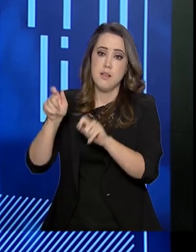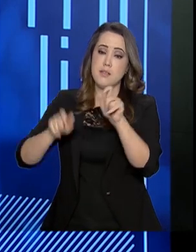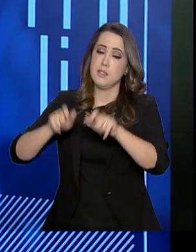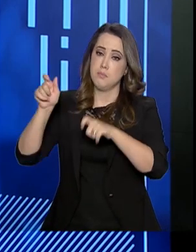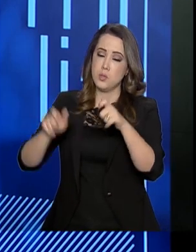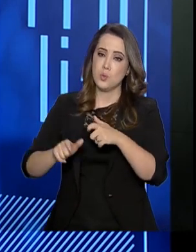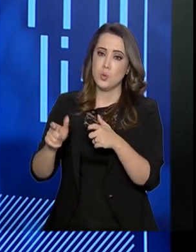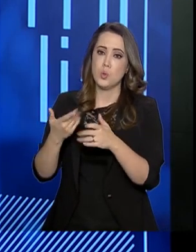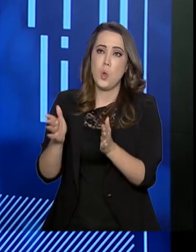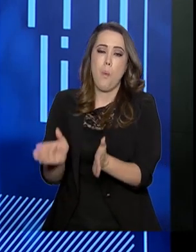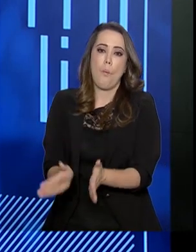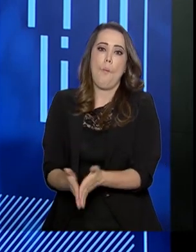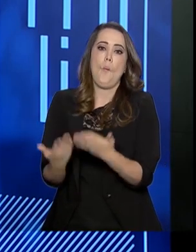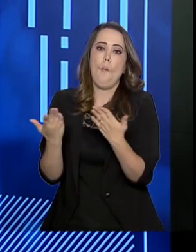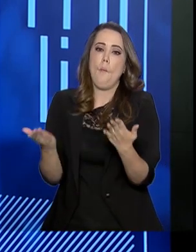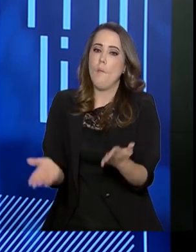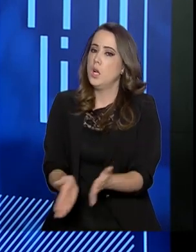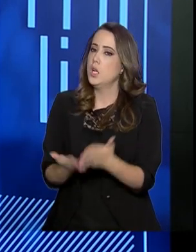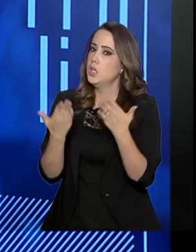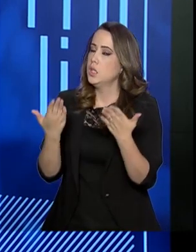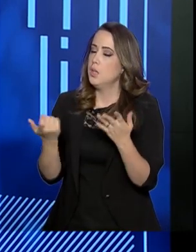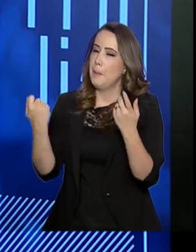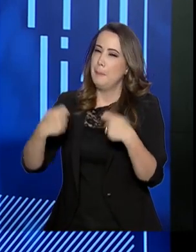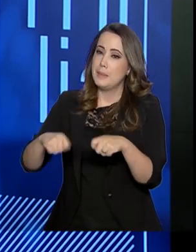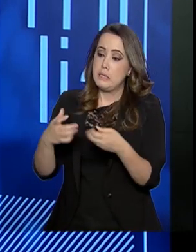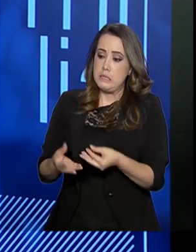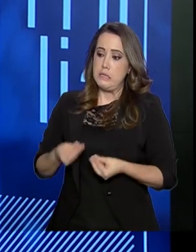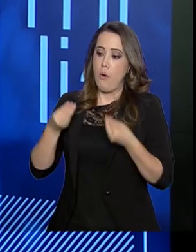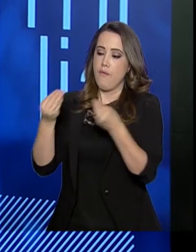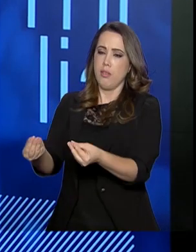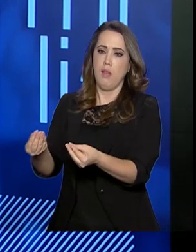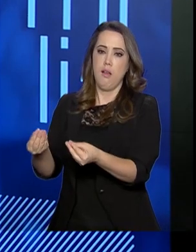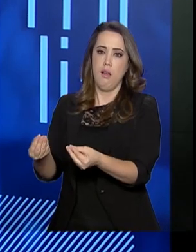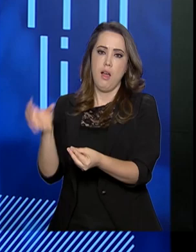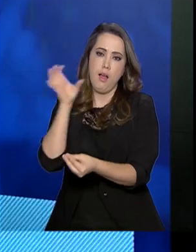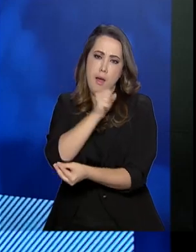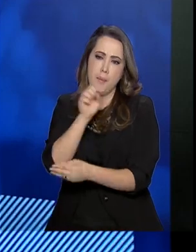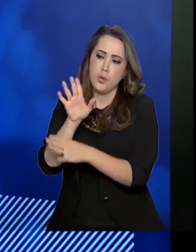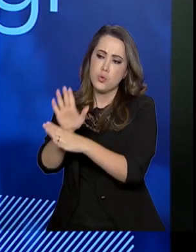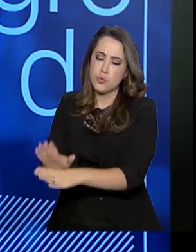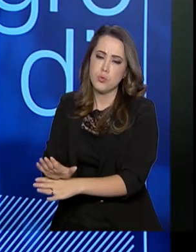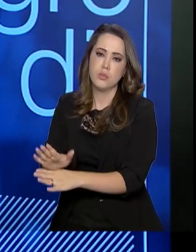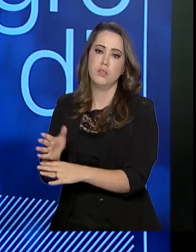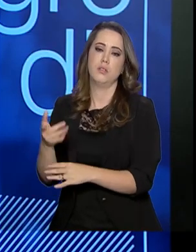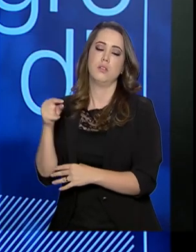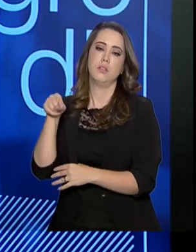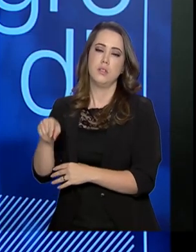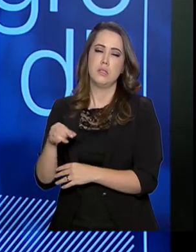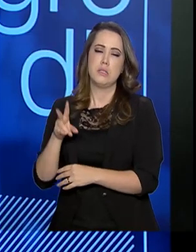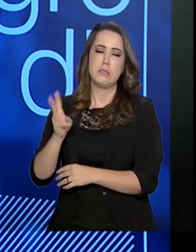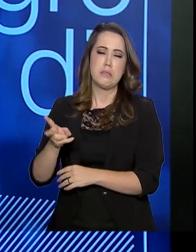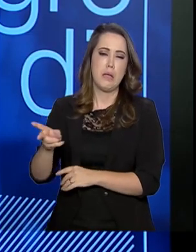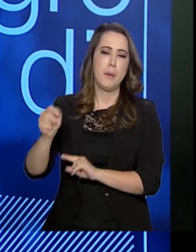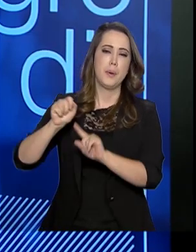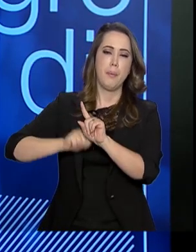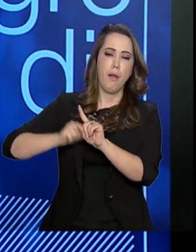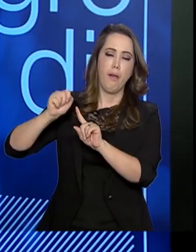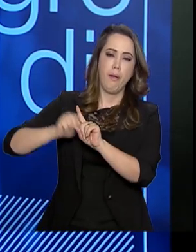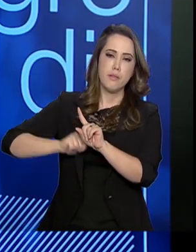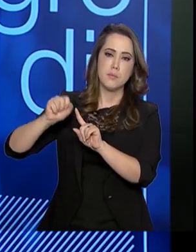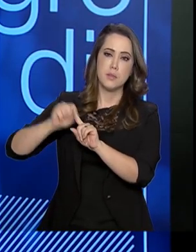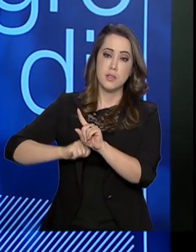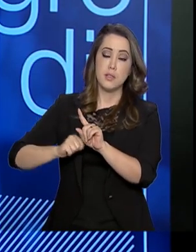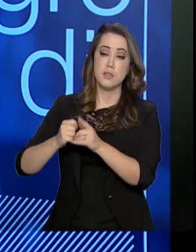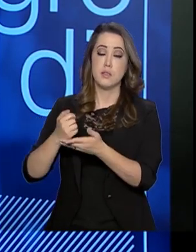miséria, elas precisam de um apoio. Durante a cada mês, você